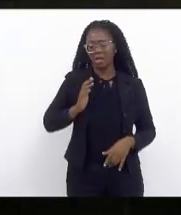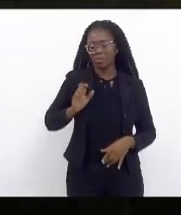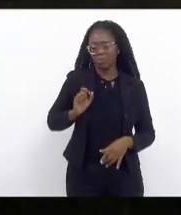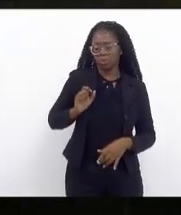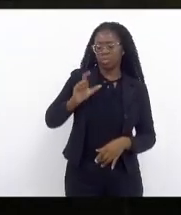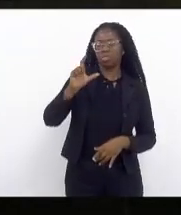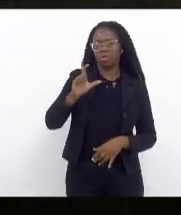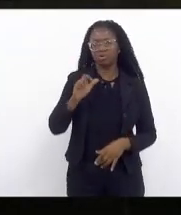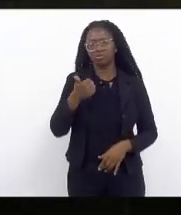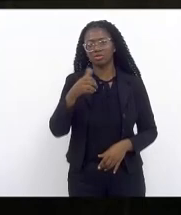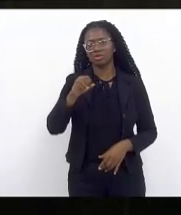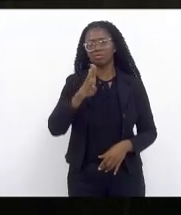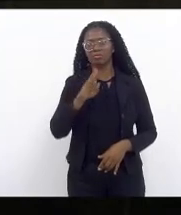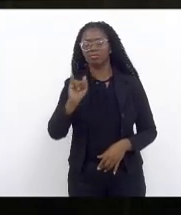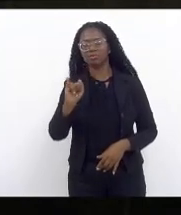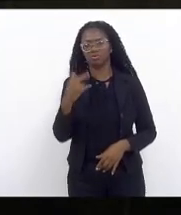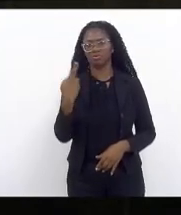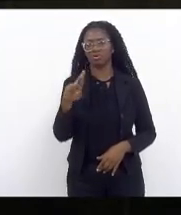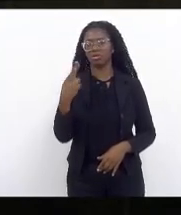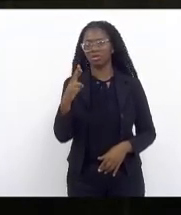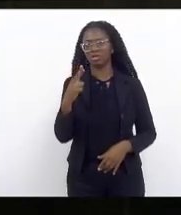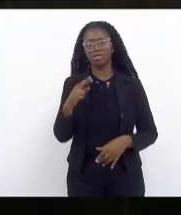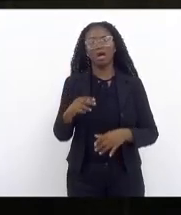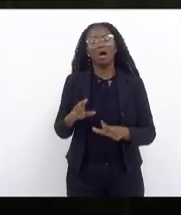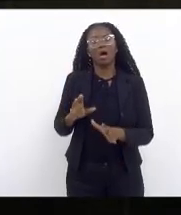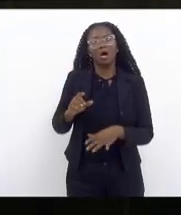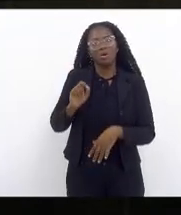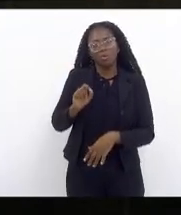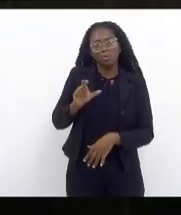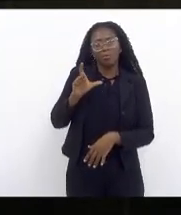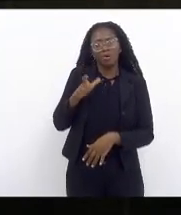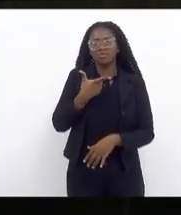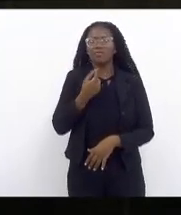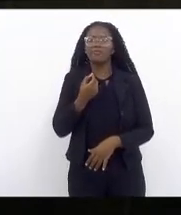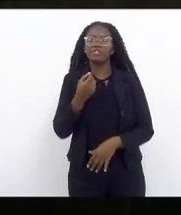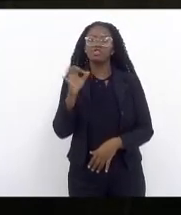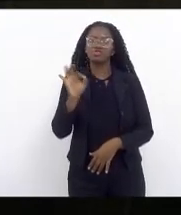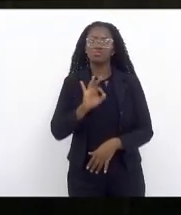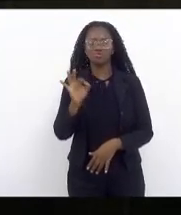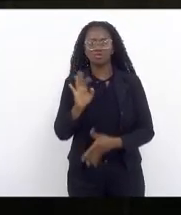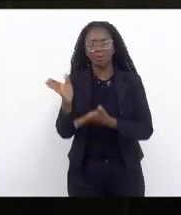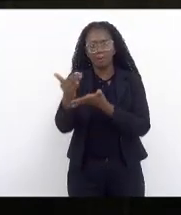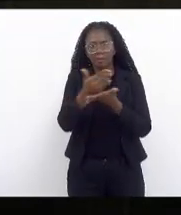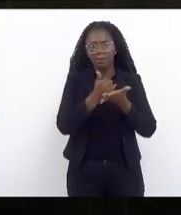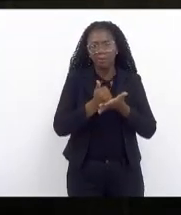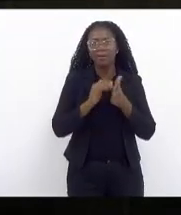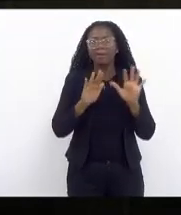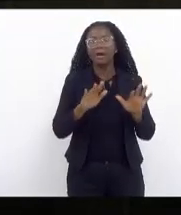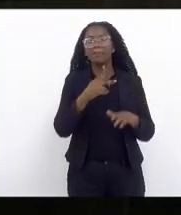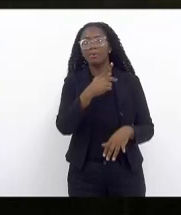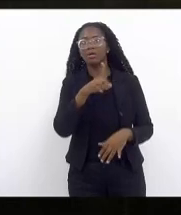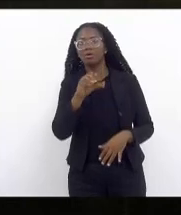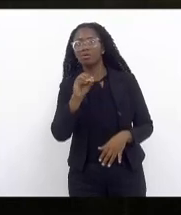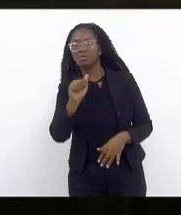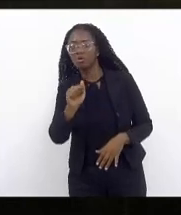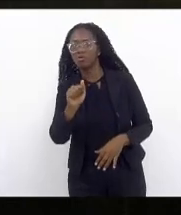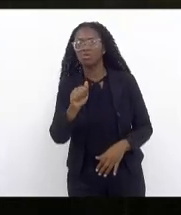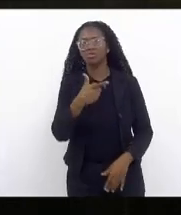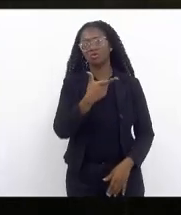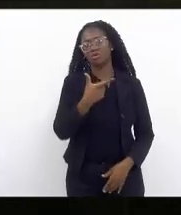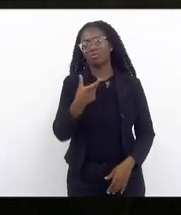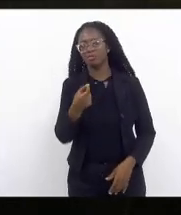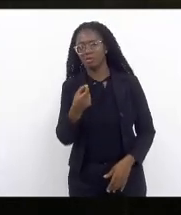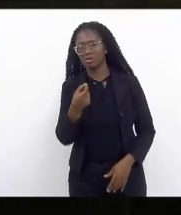reais aumento da arrecadação em torno de 20% na piloa de 21 de 2021